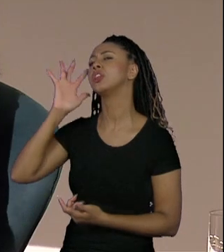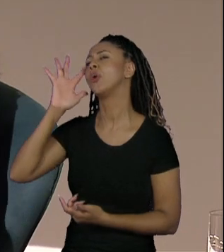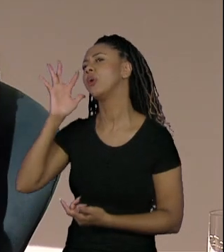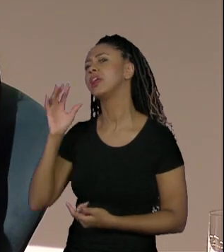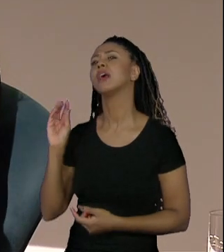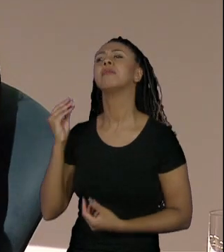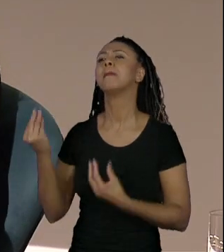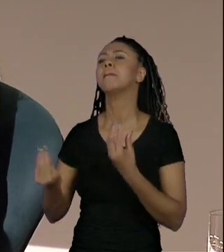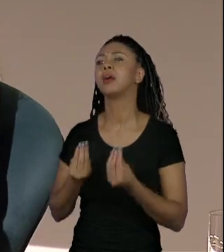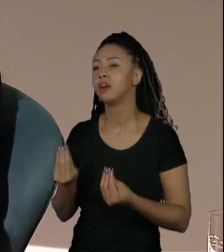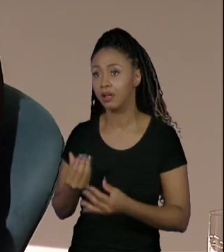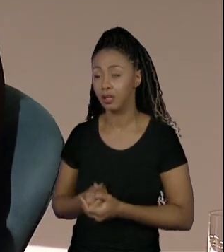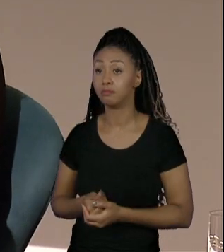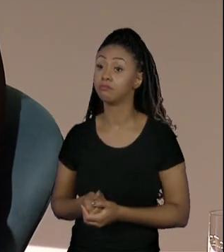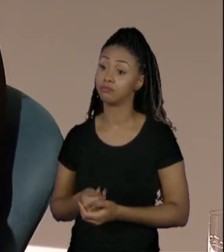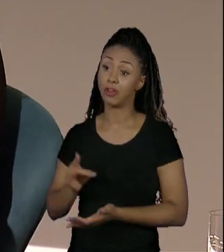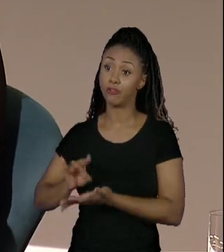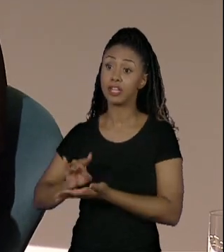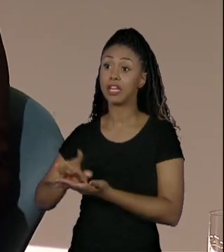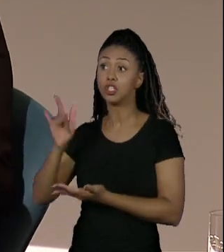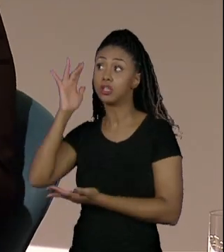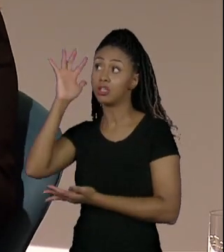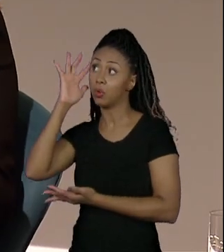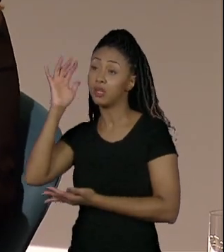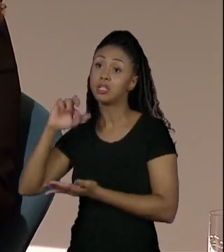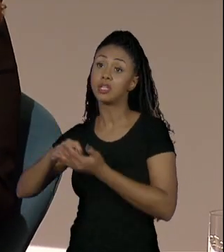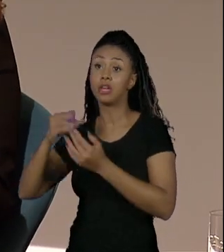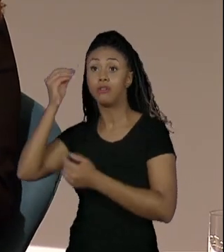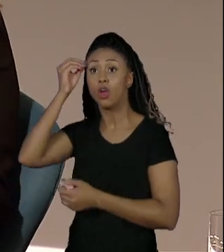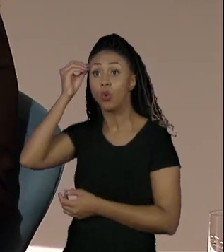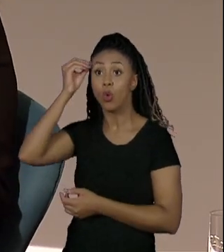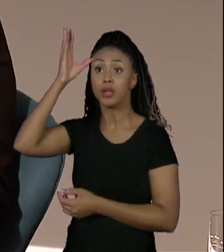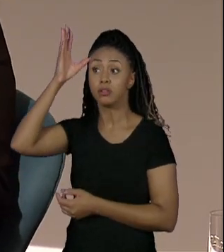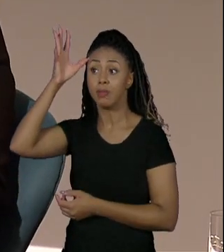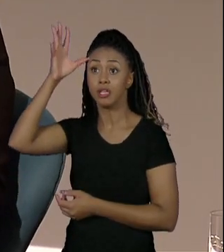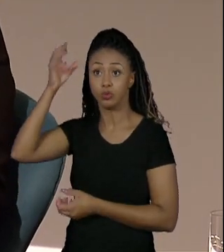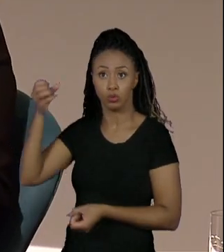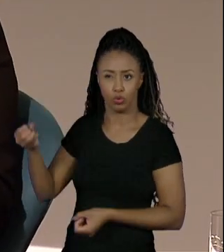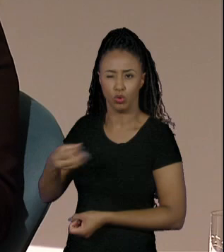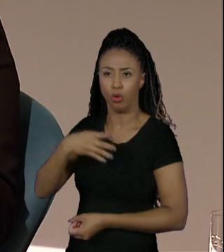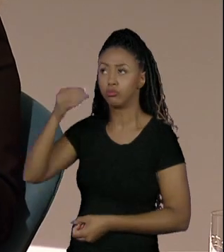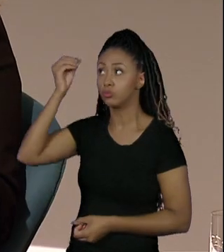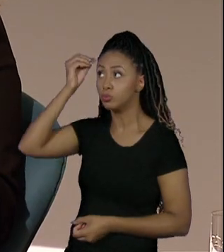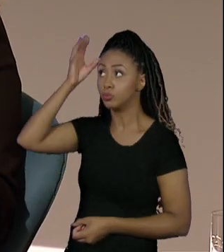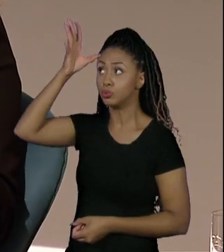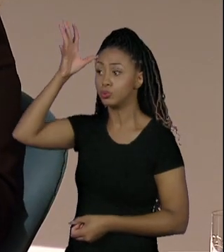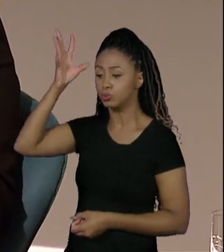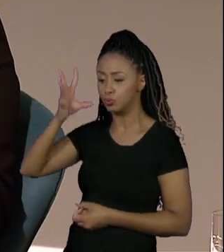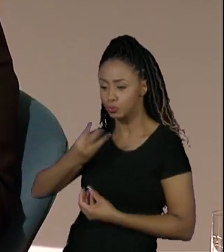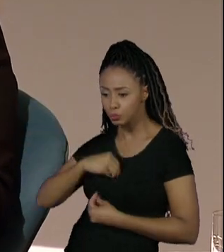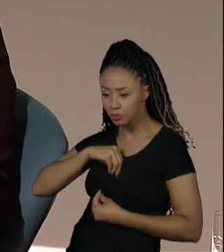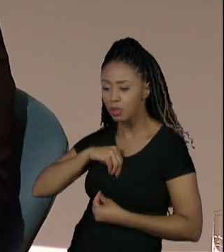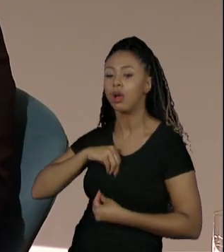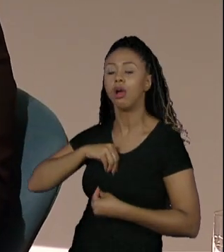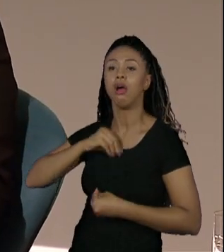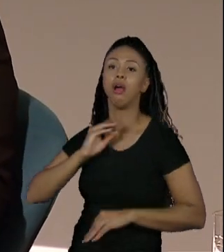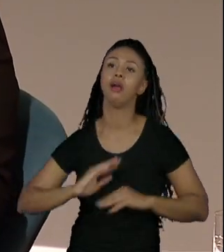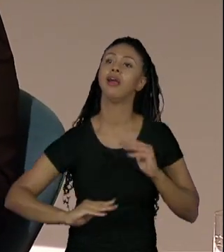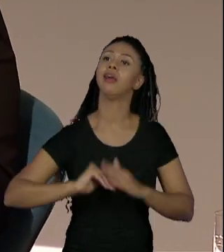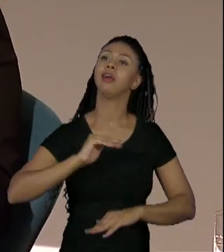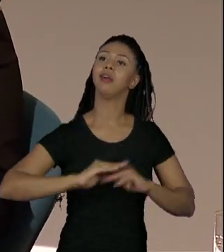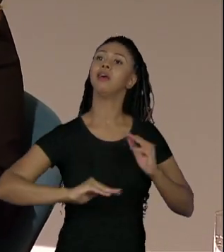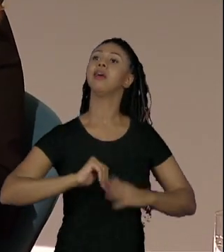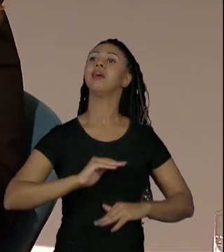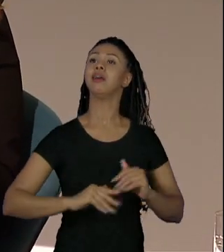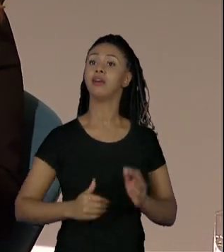conhecimento novo que ele vai fazer uso. E tem muita coisa no dia a dia que a gente acaba fazendo